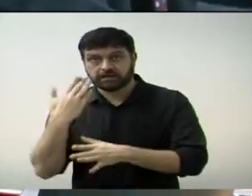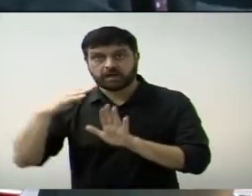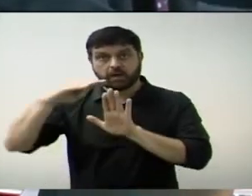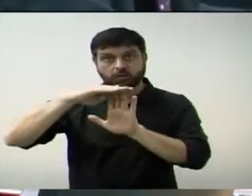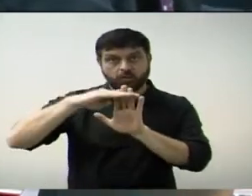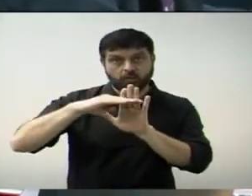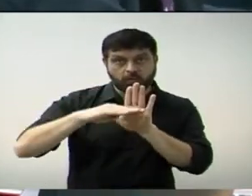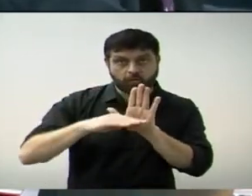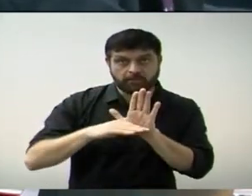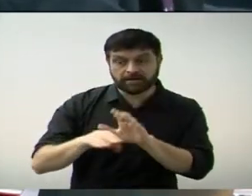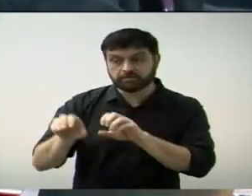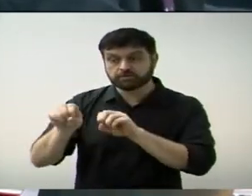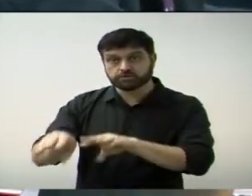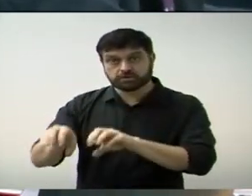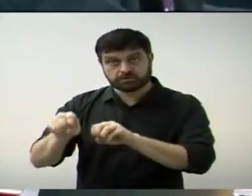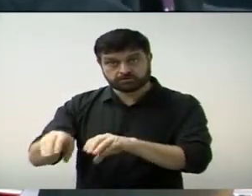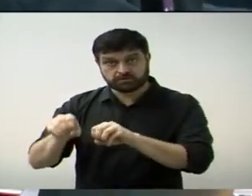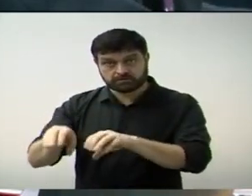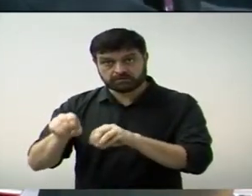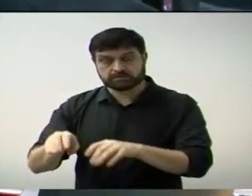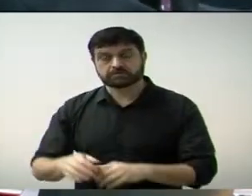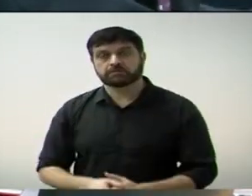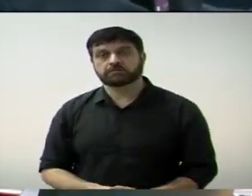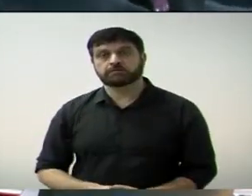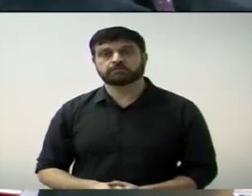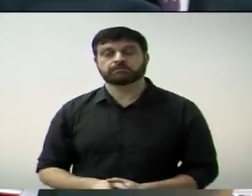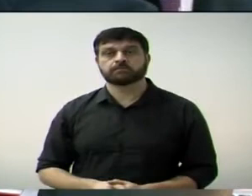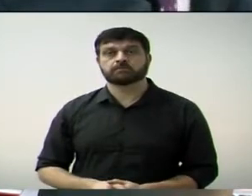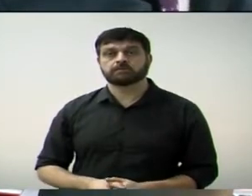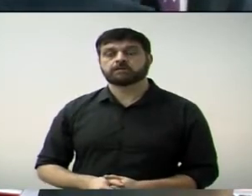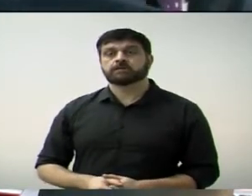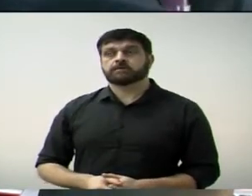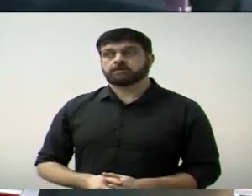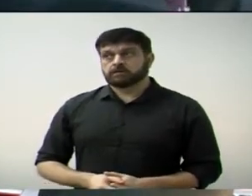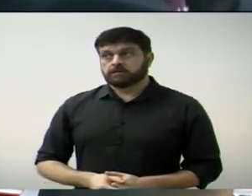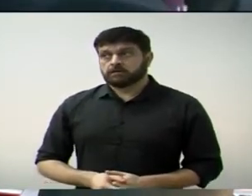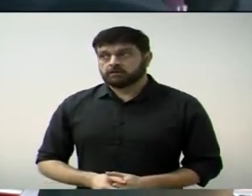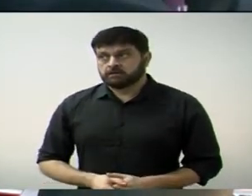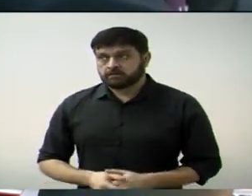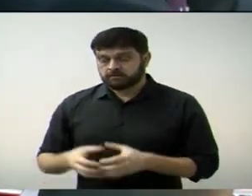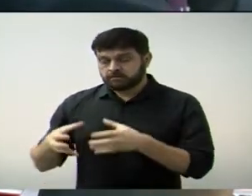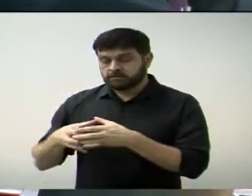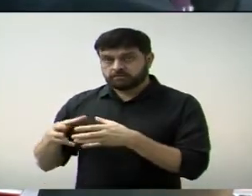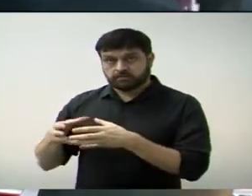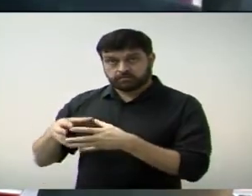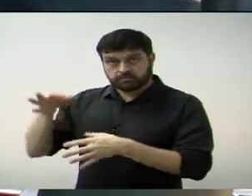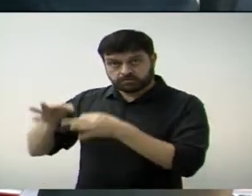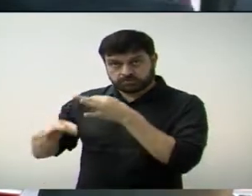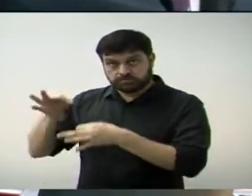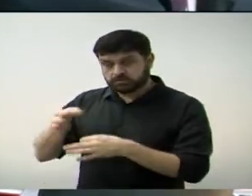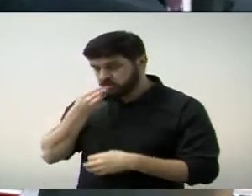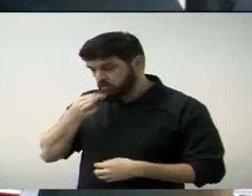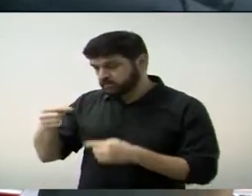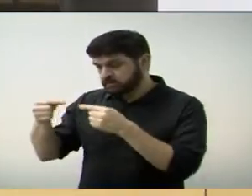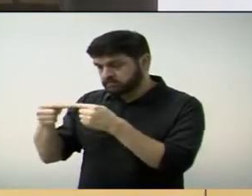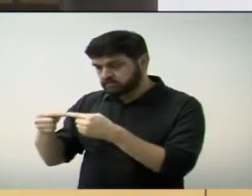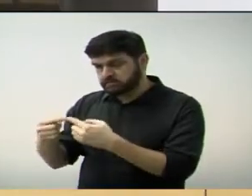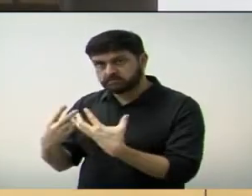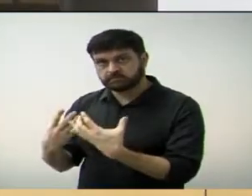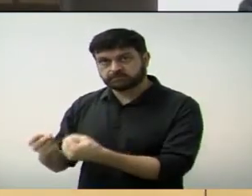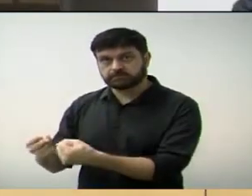Plano Municipal de Educação, PME, e da Outras Providências, parecer 40 da Comissão de Justiça favorável.